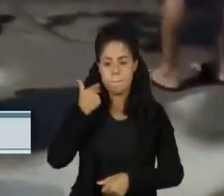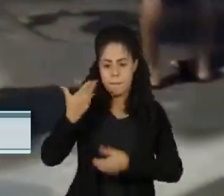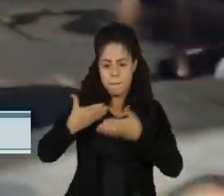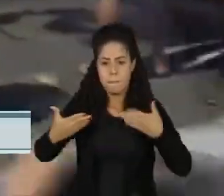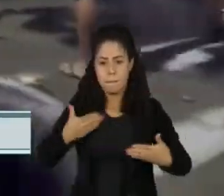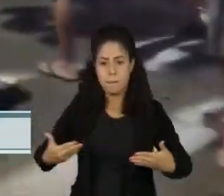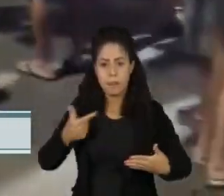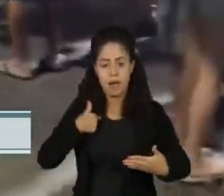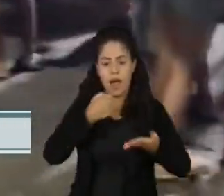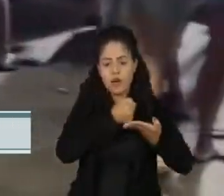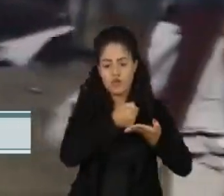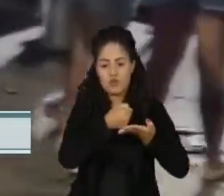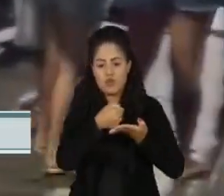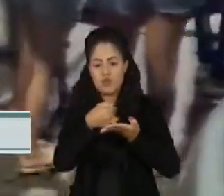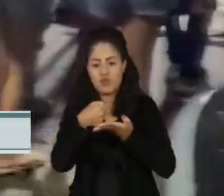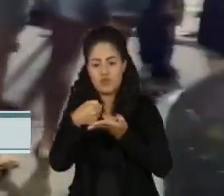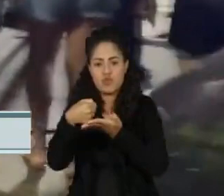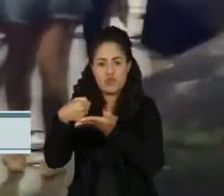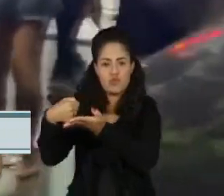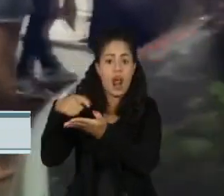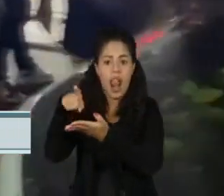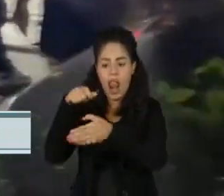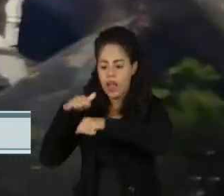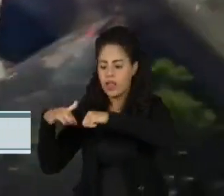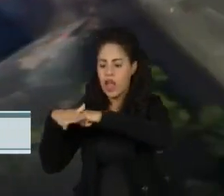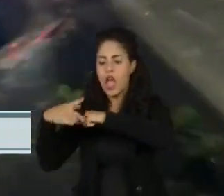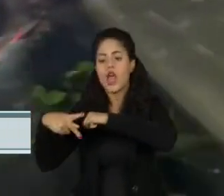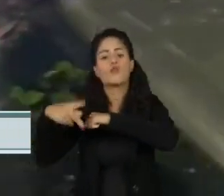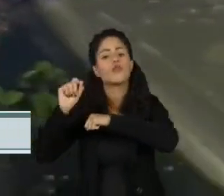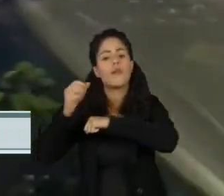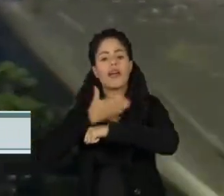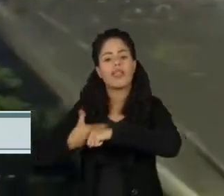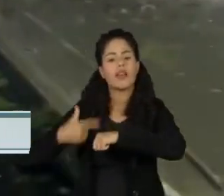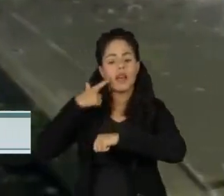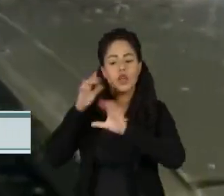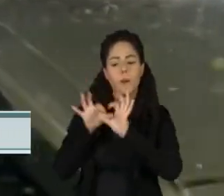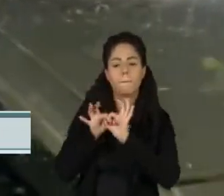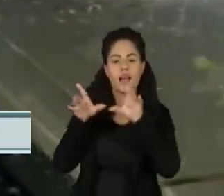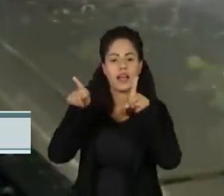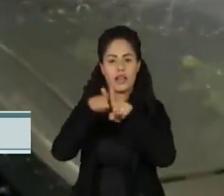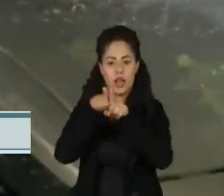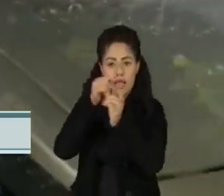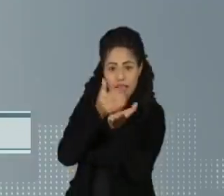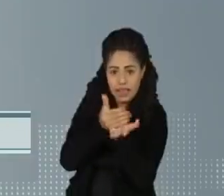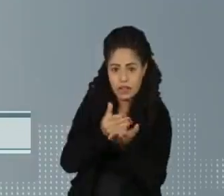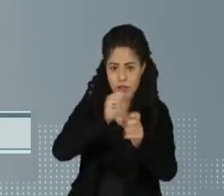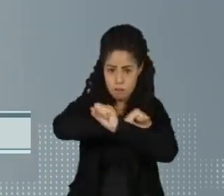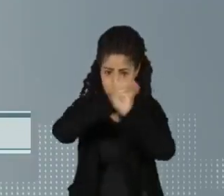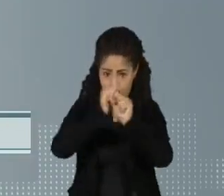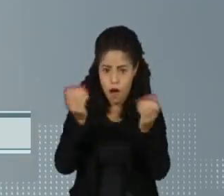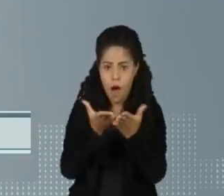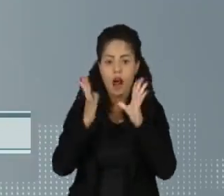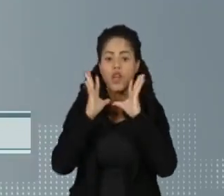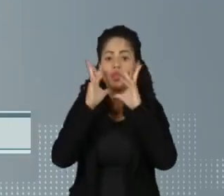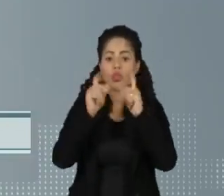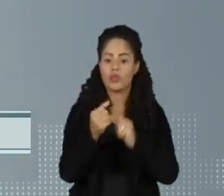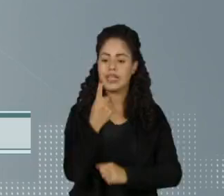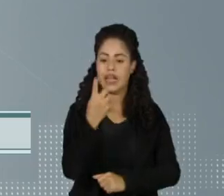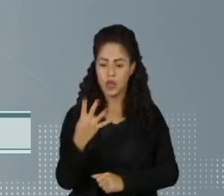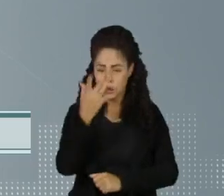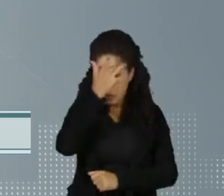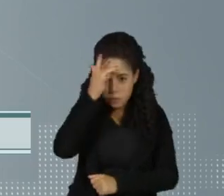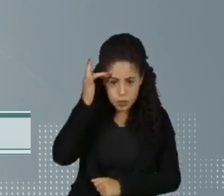o pier da Transpetro, na ilha do Governador, medicadas e liberadas no início desta manhã. Todos os 14